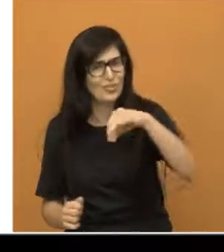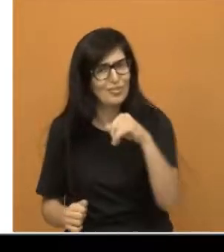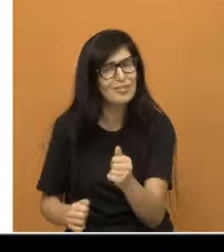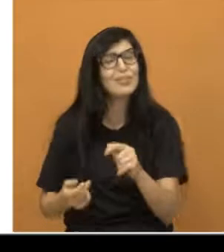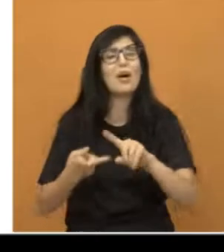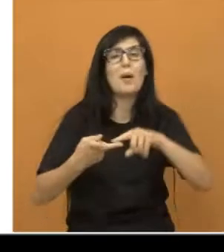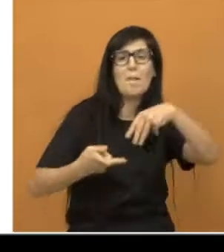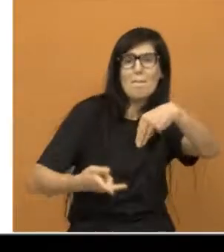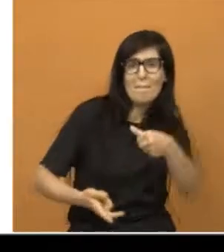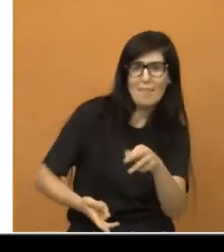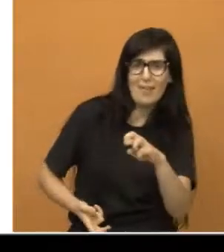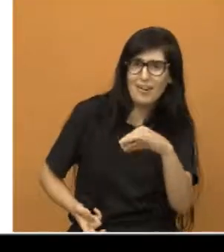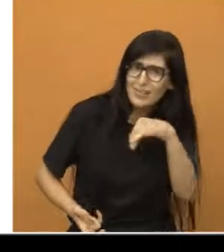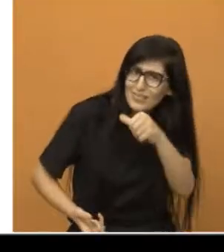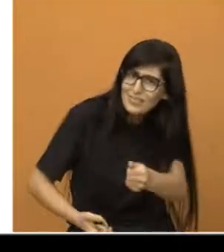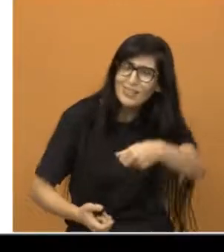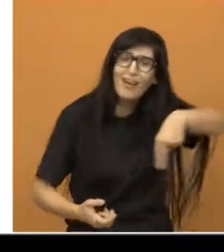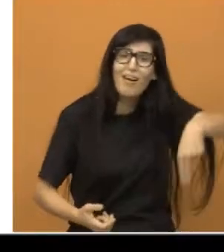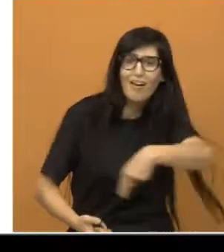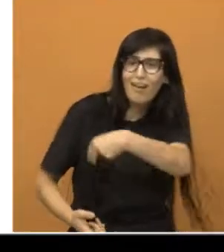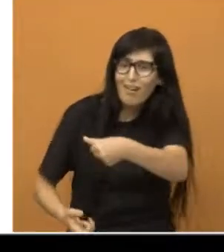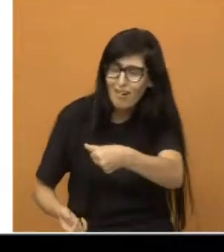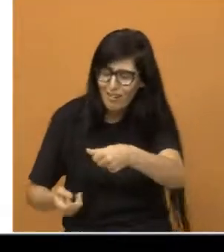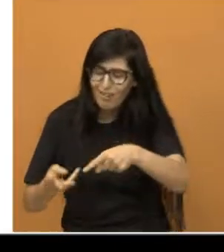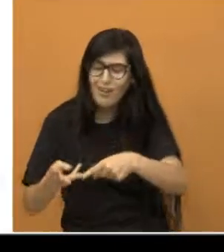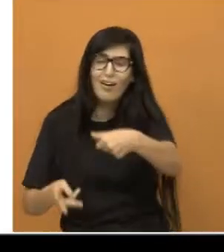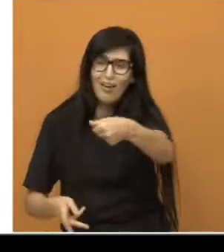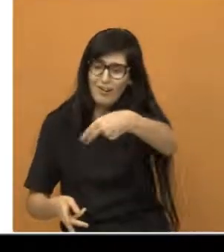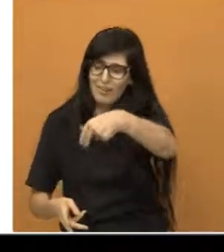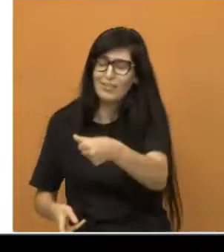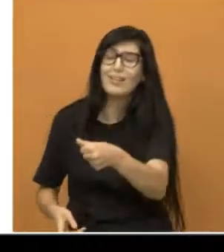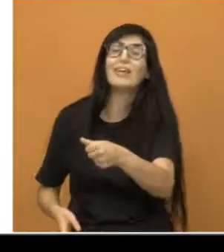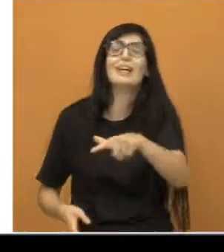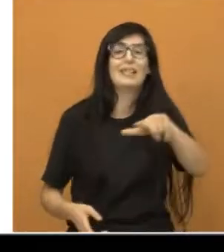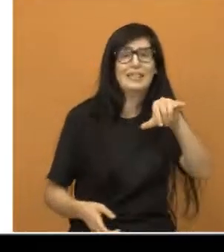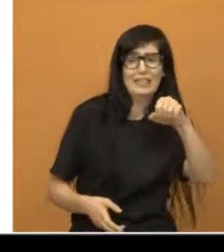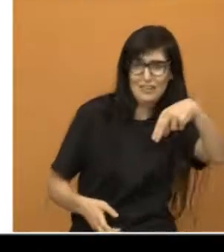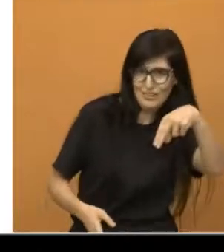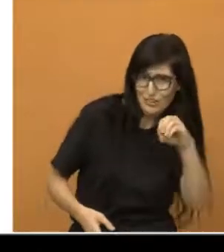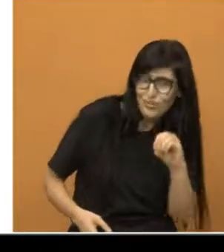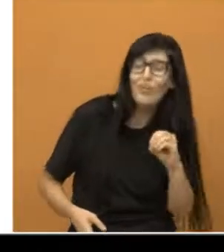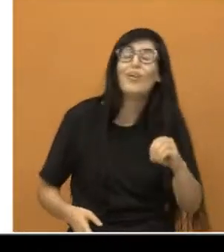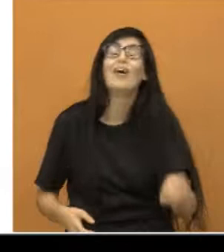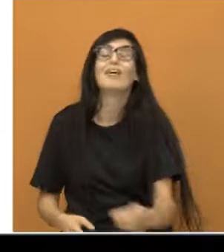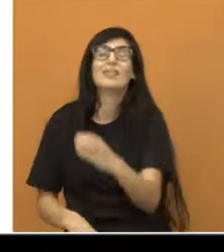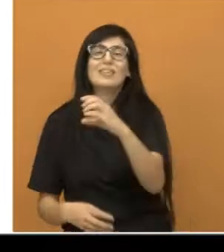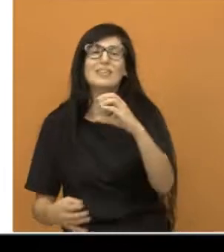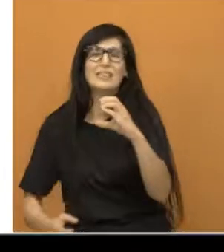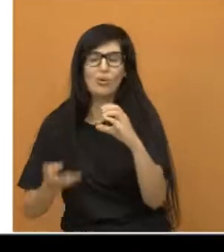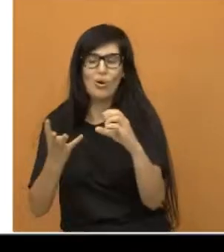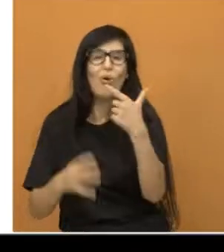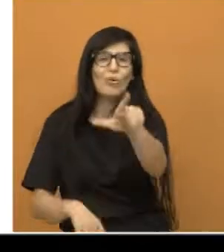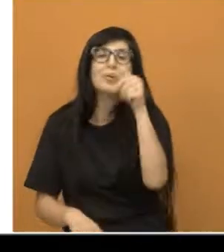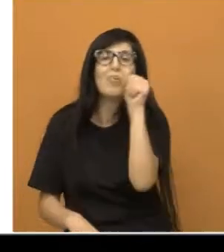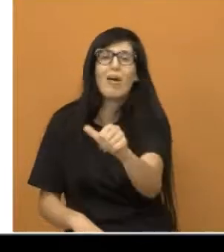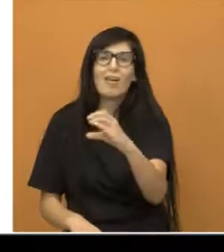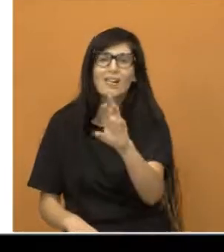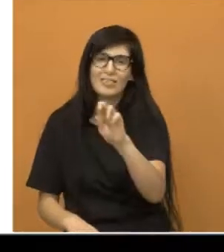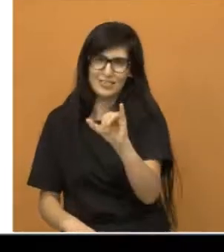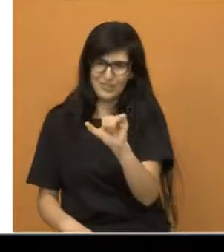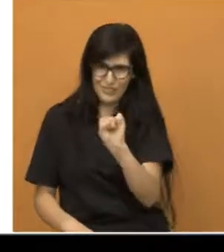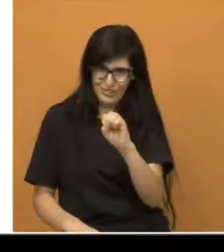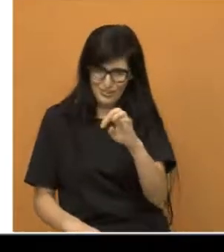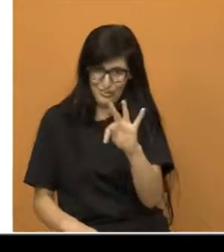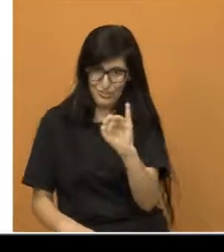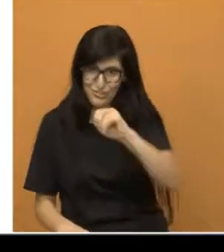doutora Márcia, a Ana Lino, que também foi vereadora, a Cristina Aquina. Esse evento foi promovido pelas mulheres da Casa